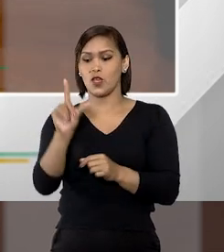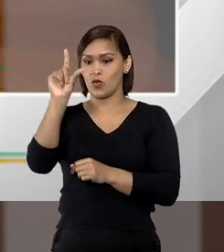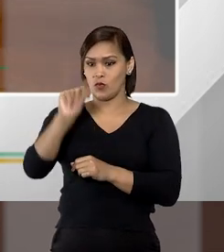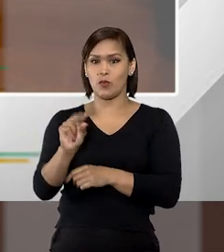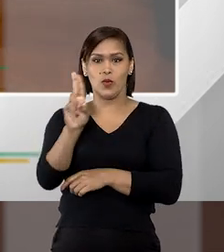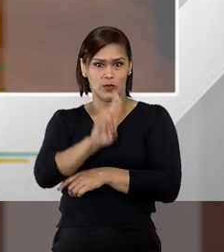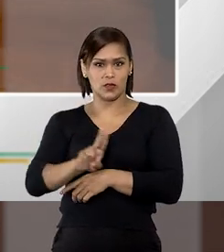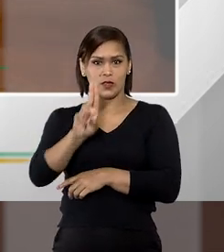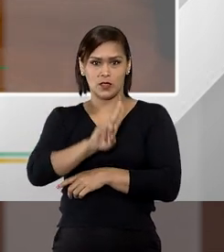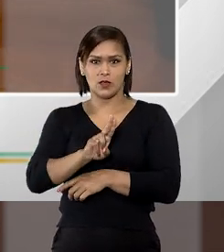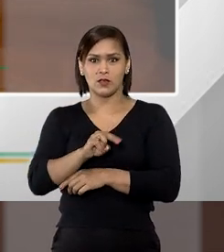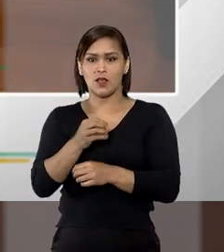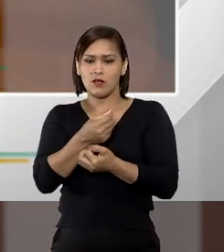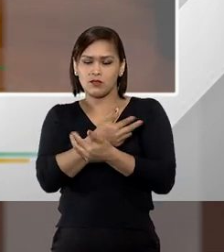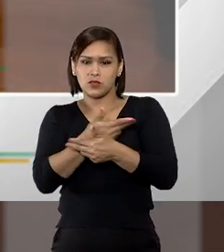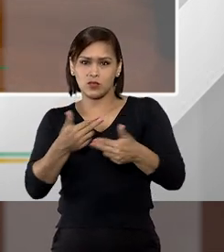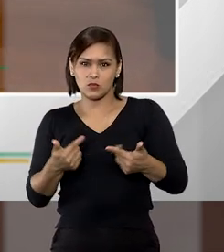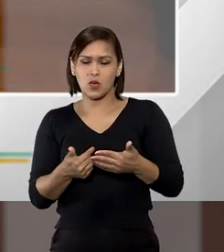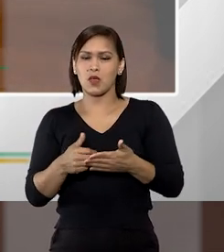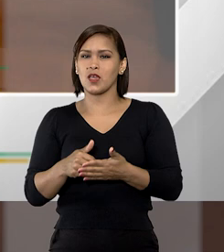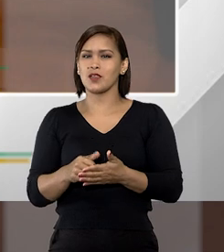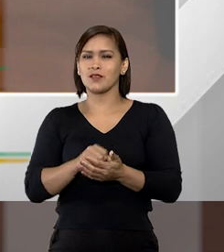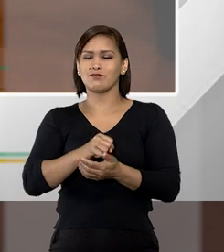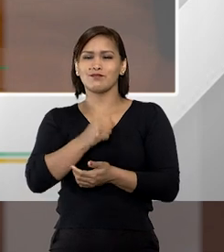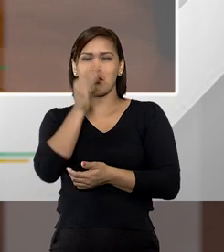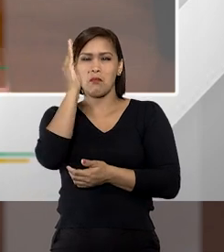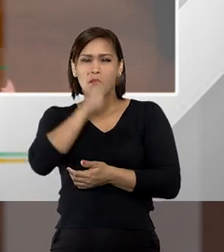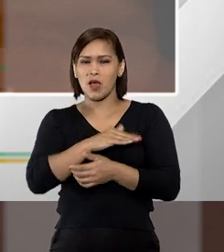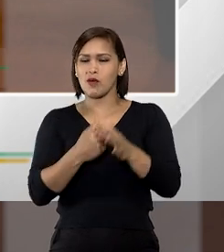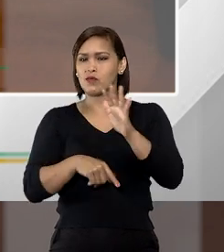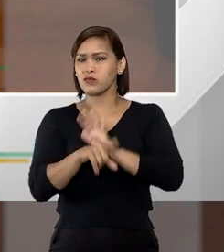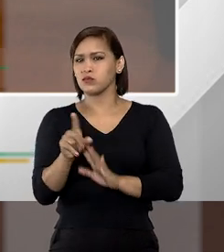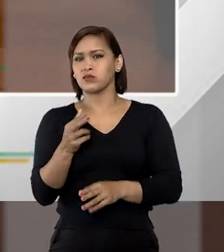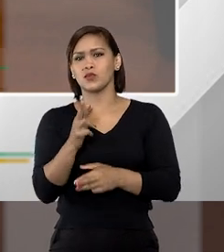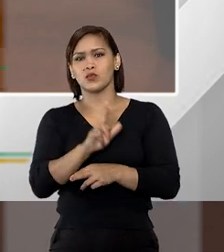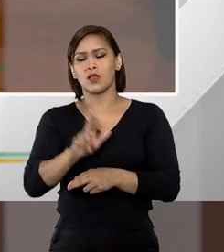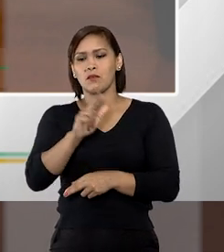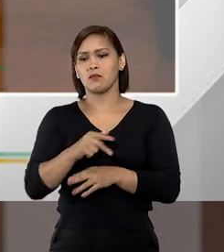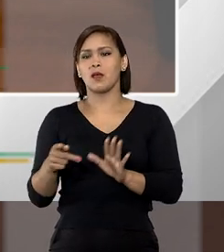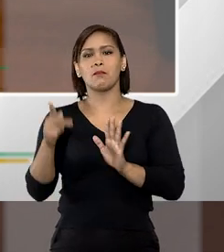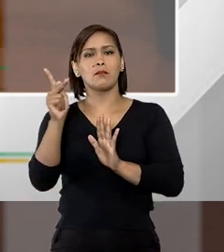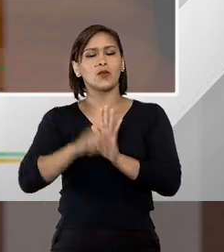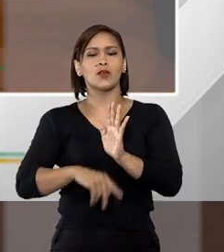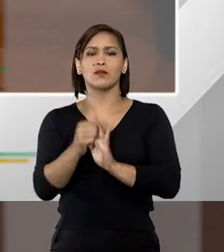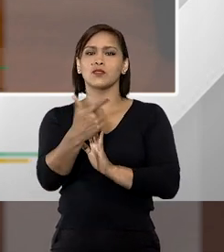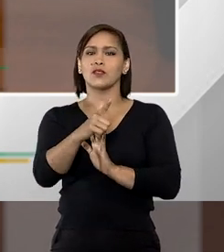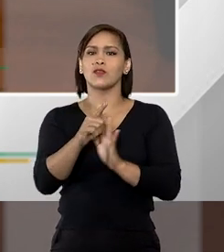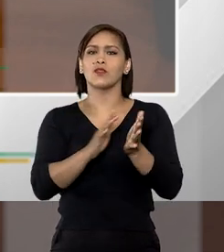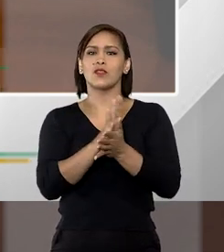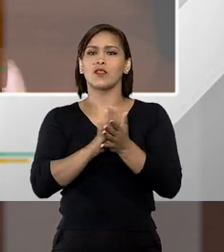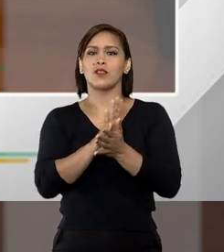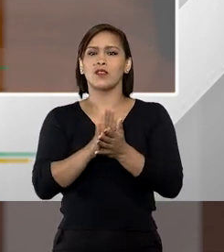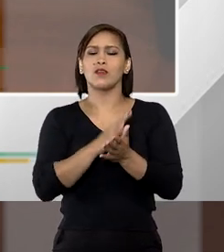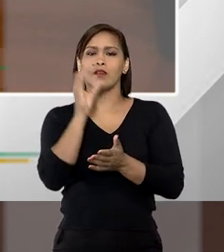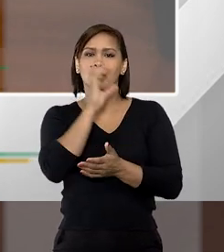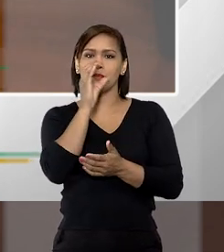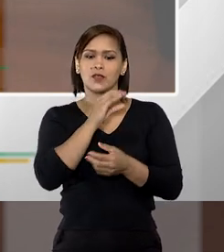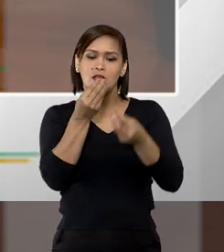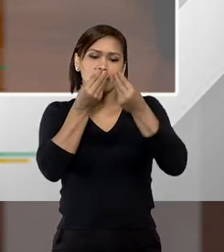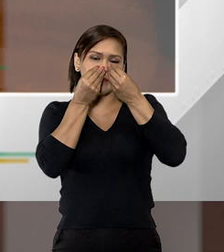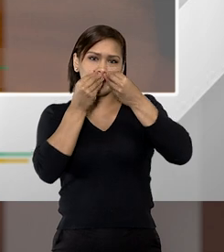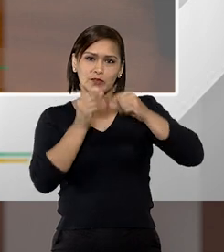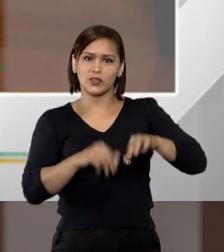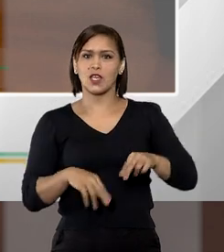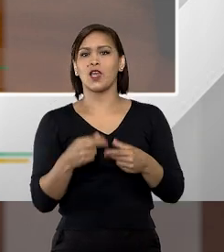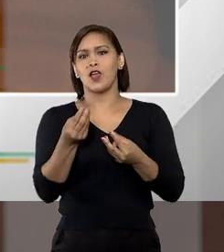pouco que está sendo utilizado muito está sendo mal utilizado ou seja em programas que não tem eficácia é com despediço de dinheiro público